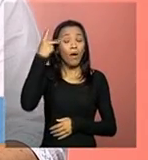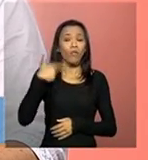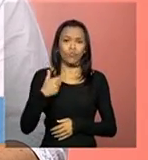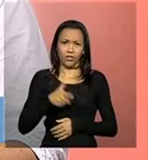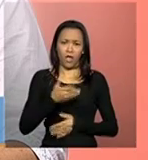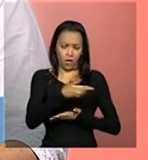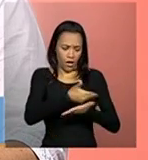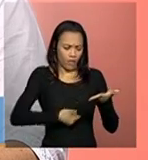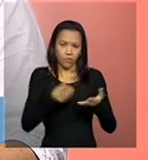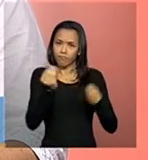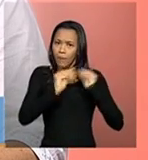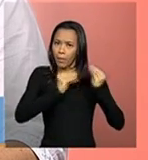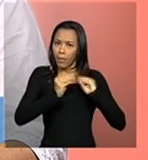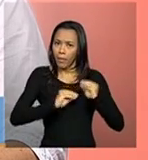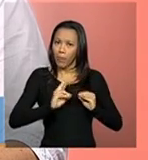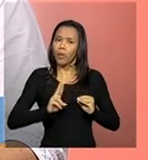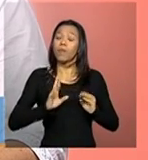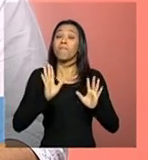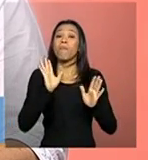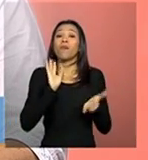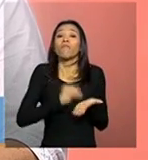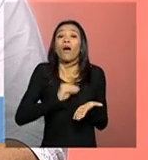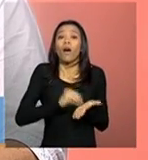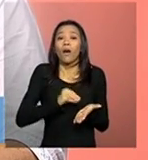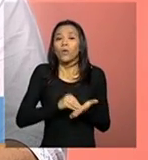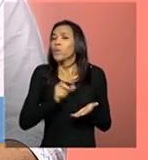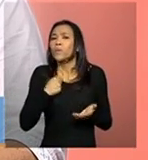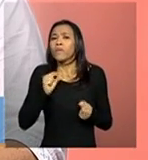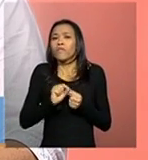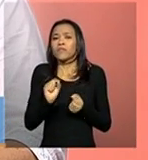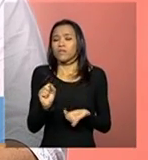cadastro, mas ele continua pendente. O que fazer?